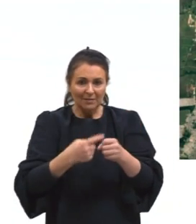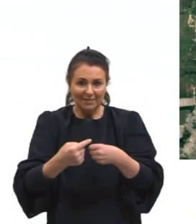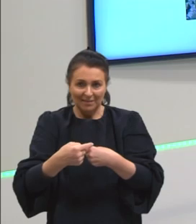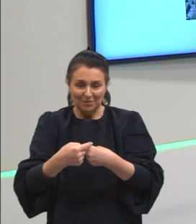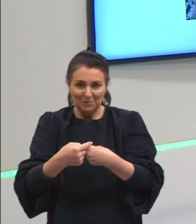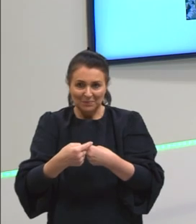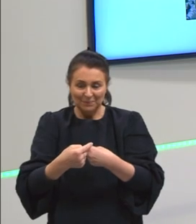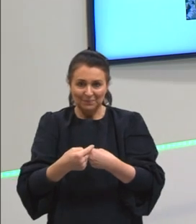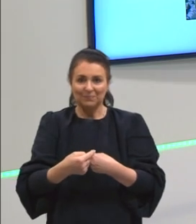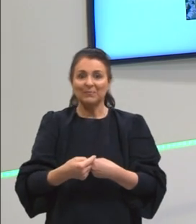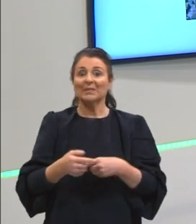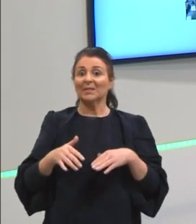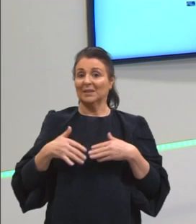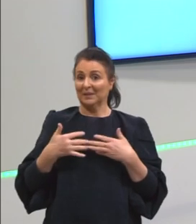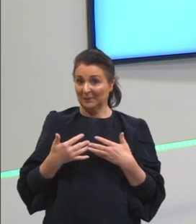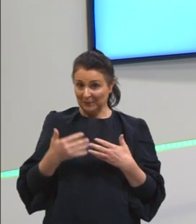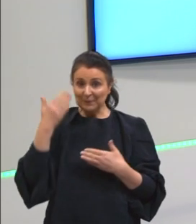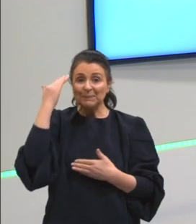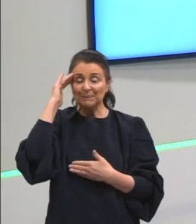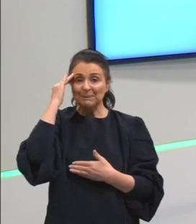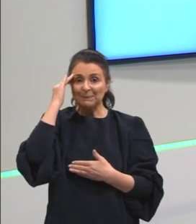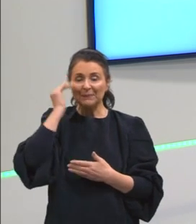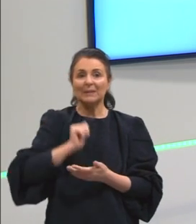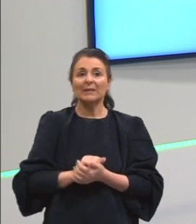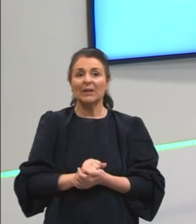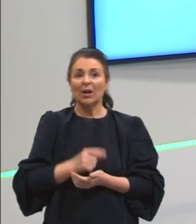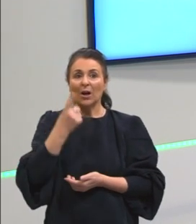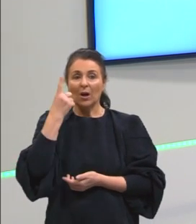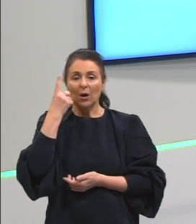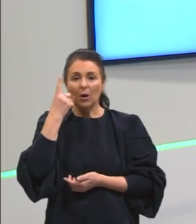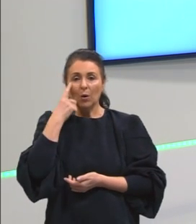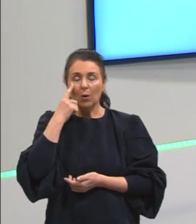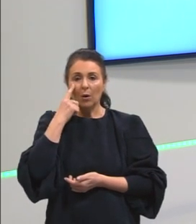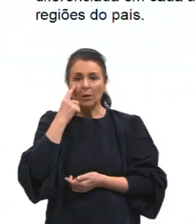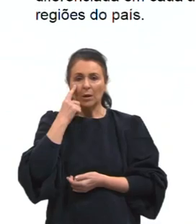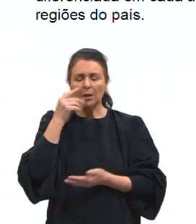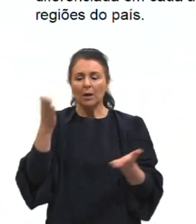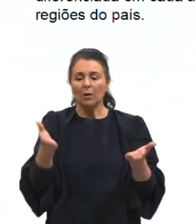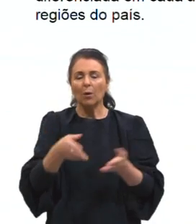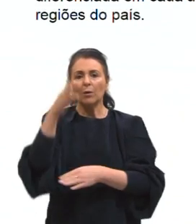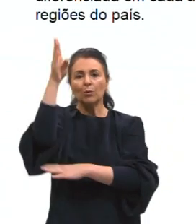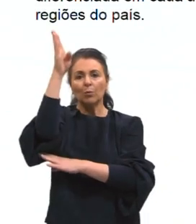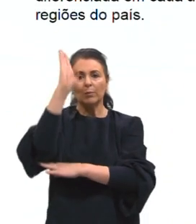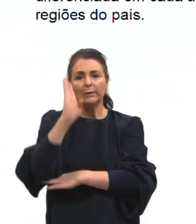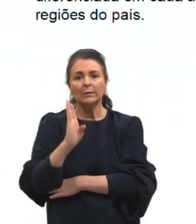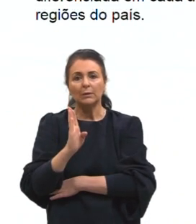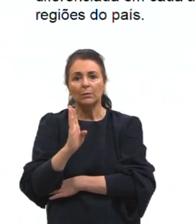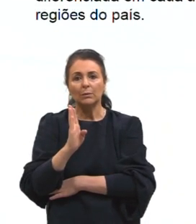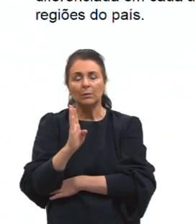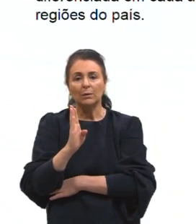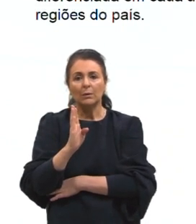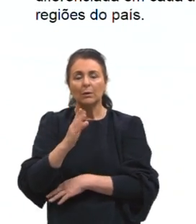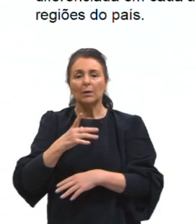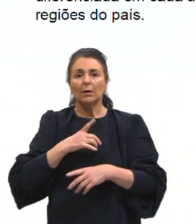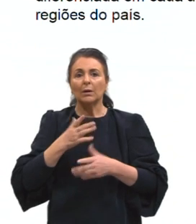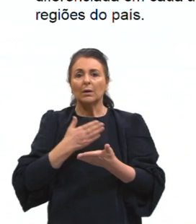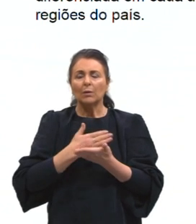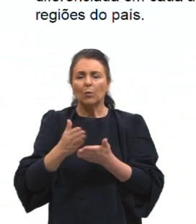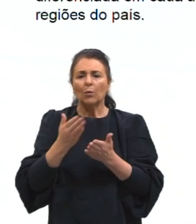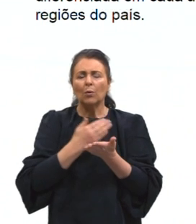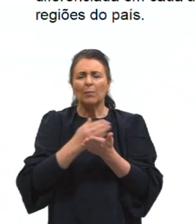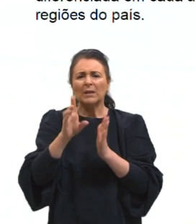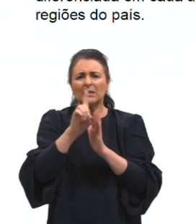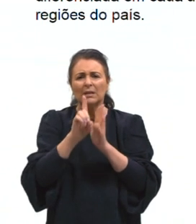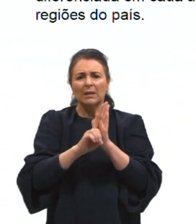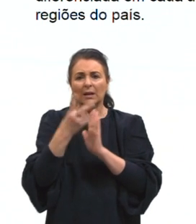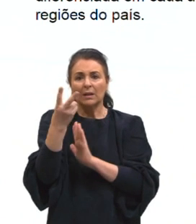tá? Vamos passar, então? Olha lá, ó. E aí Brasil, gurizada? Vamos entrar no Brasil. Então, se intensifica a partir da década de